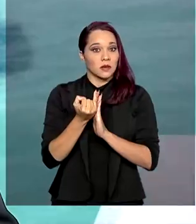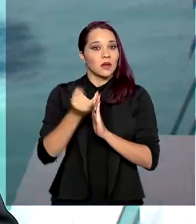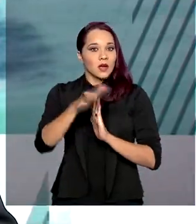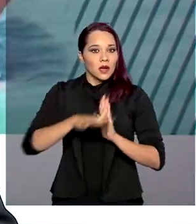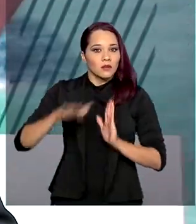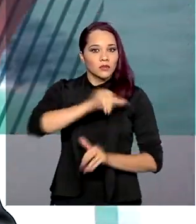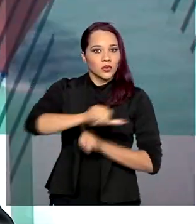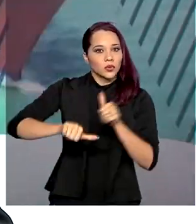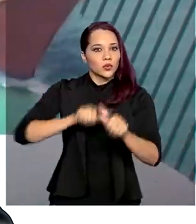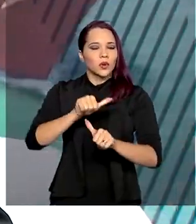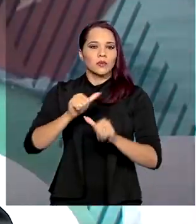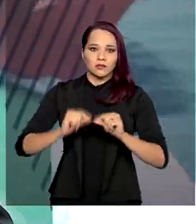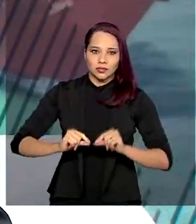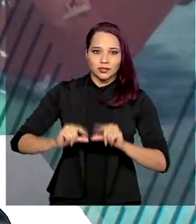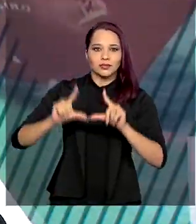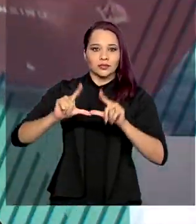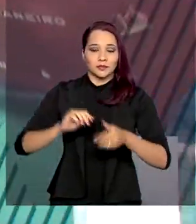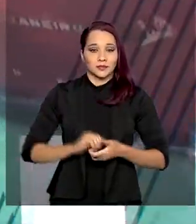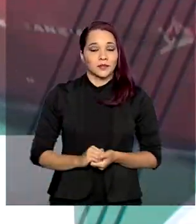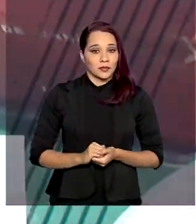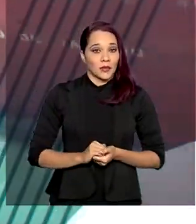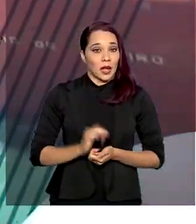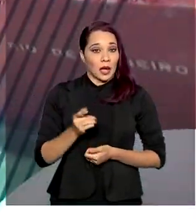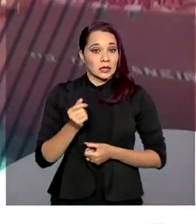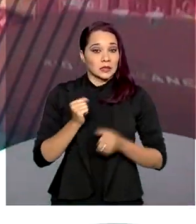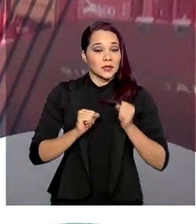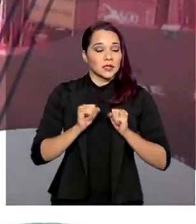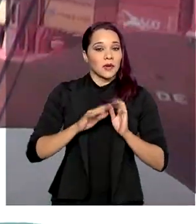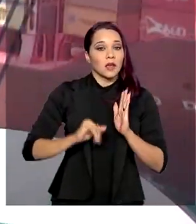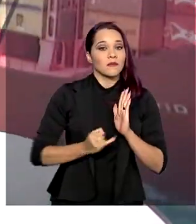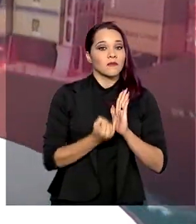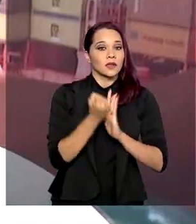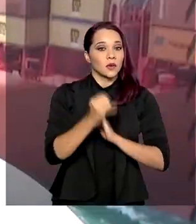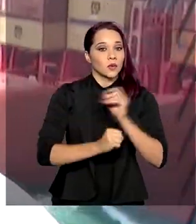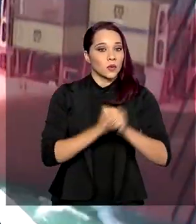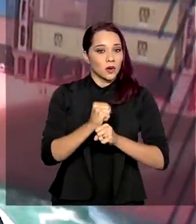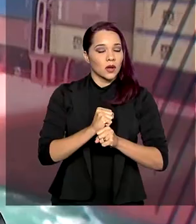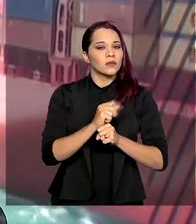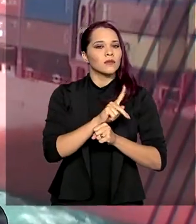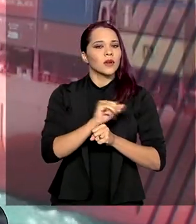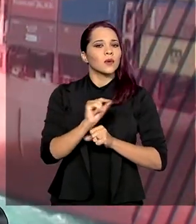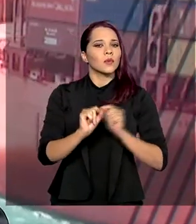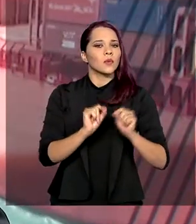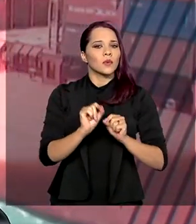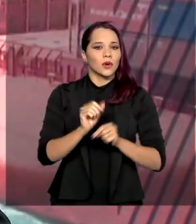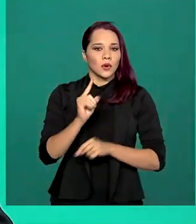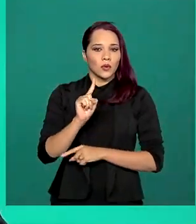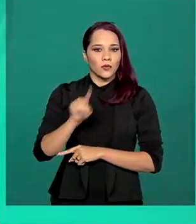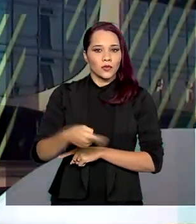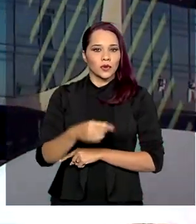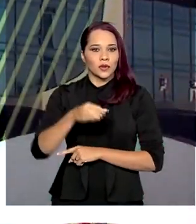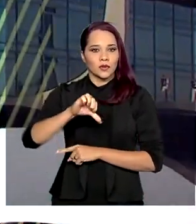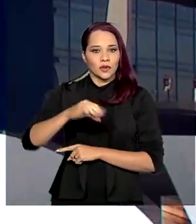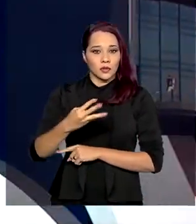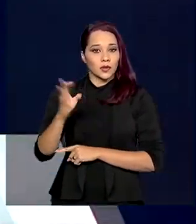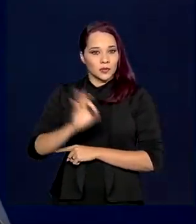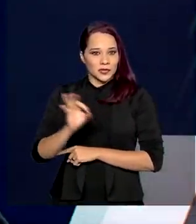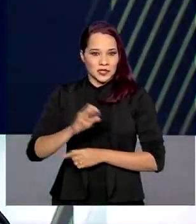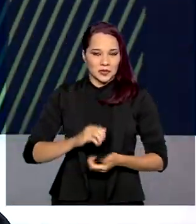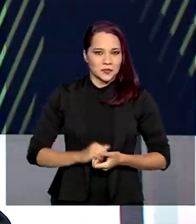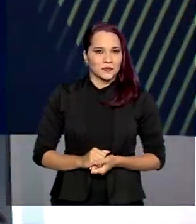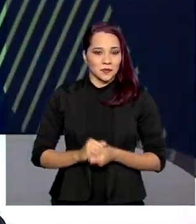alterou a previsão para cima. Segundo as estimativas, a inflação do ano deve fechar em 1,94%.